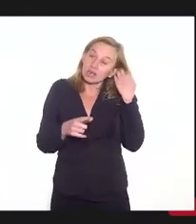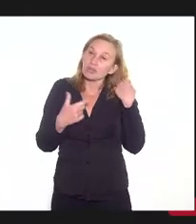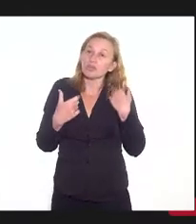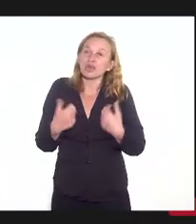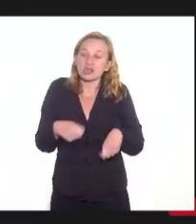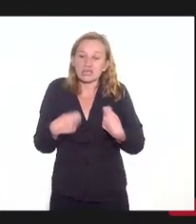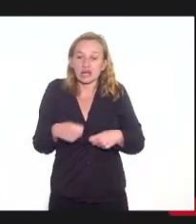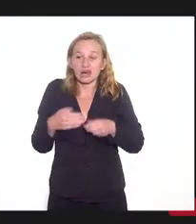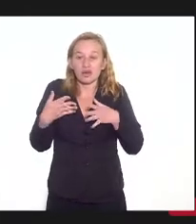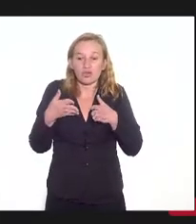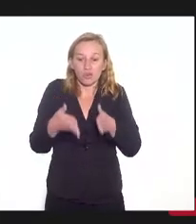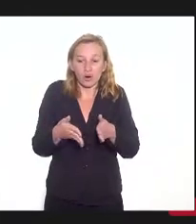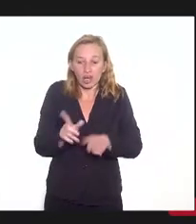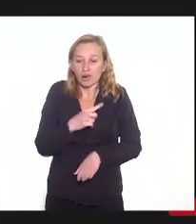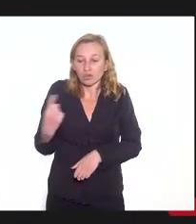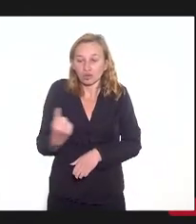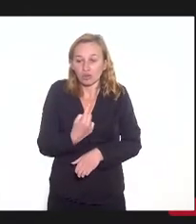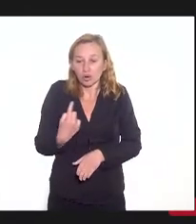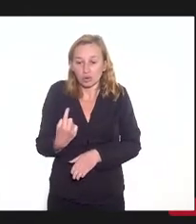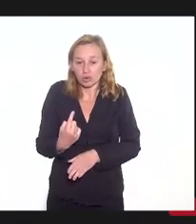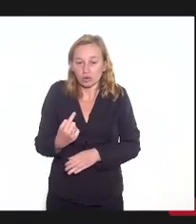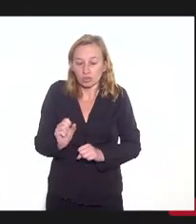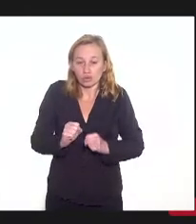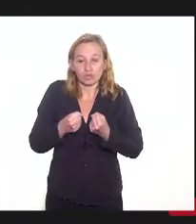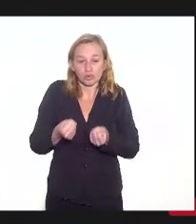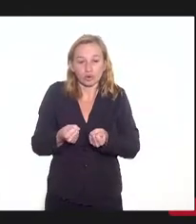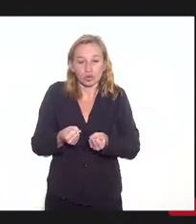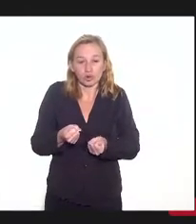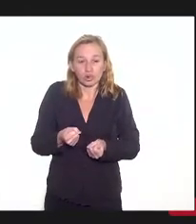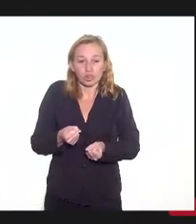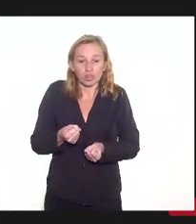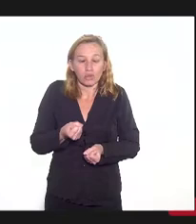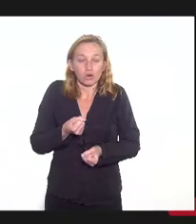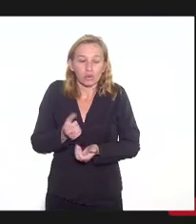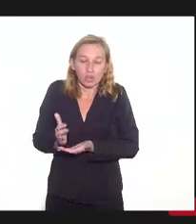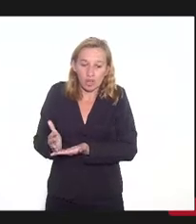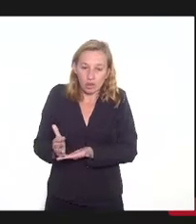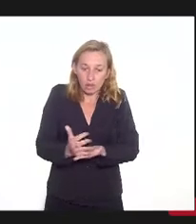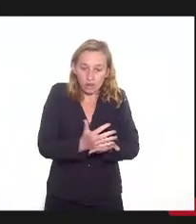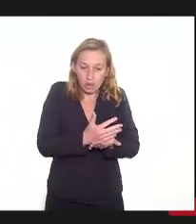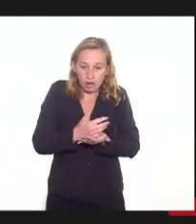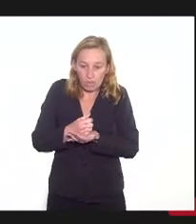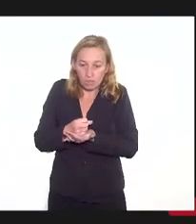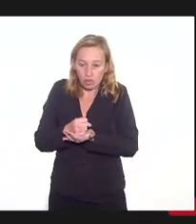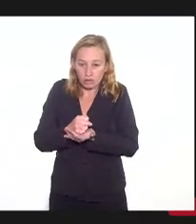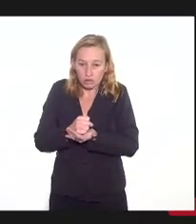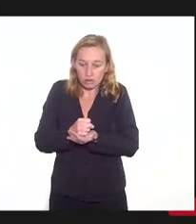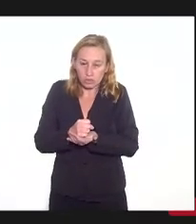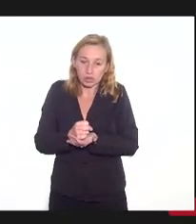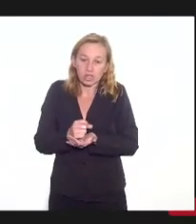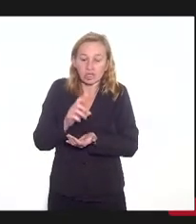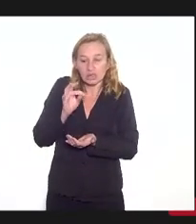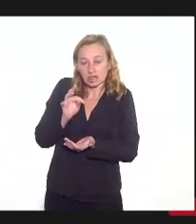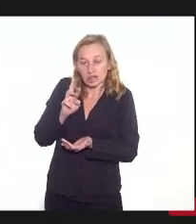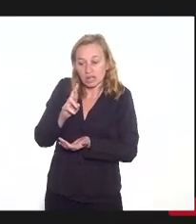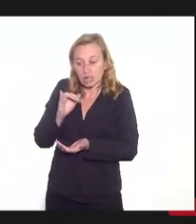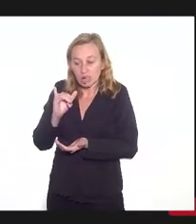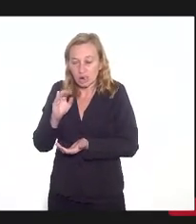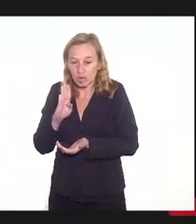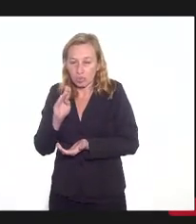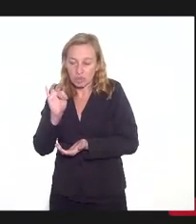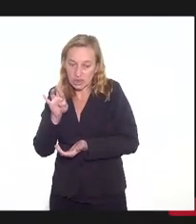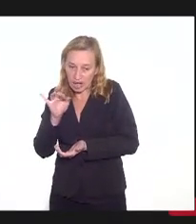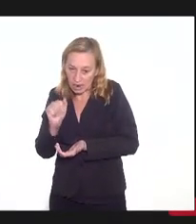concentrar os nossos esforços no aumento de arrecadação, seja tributária, seja não tributária,